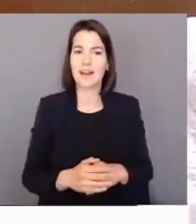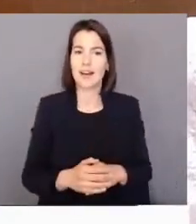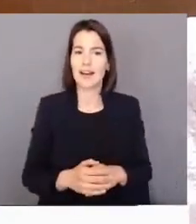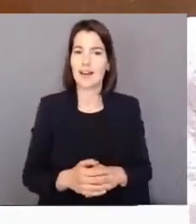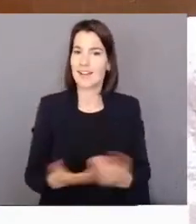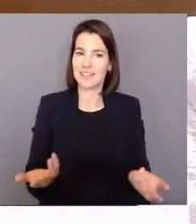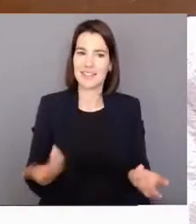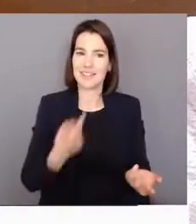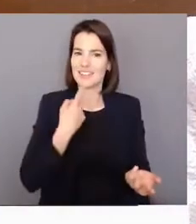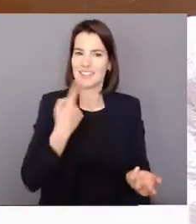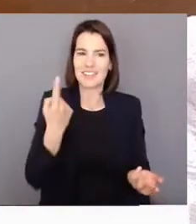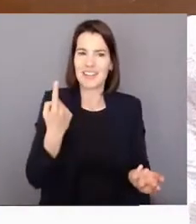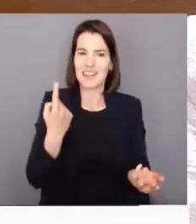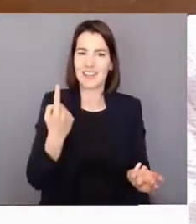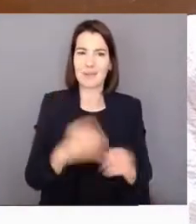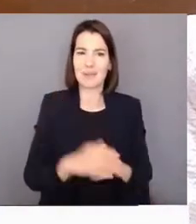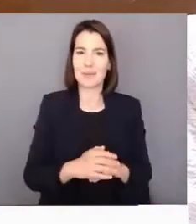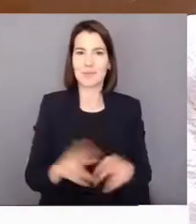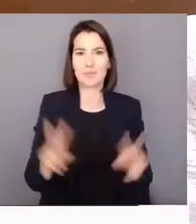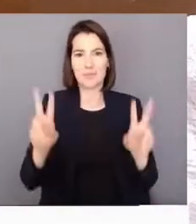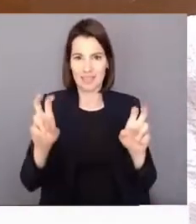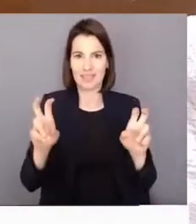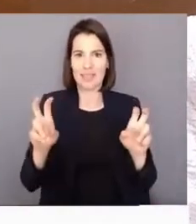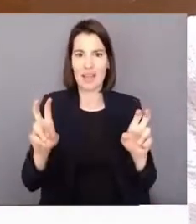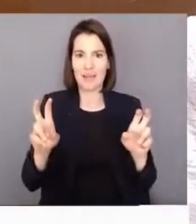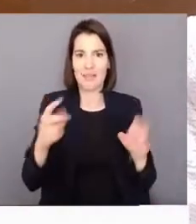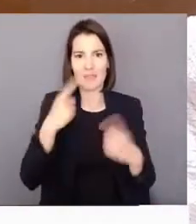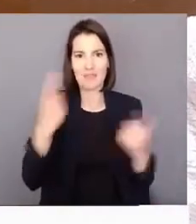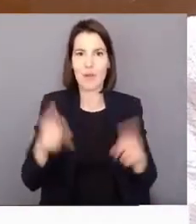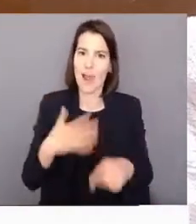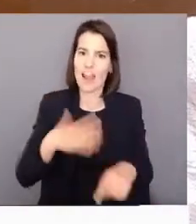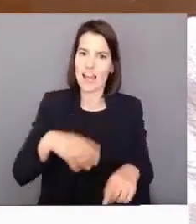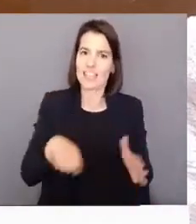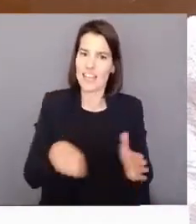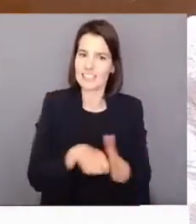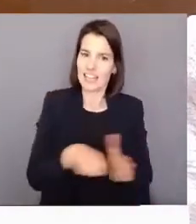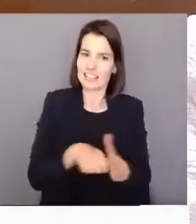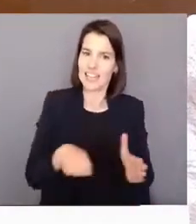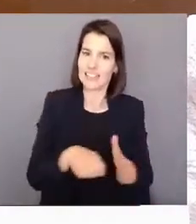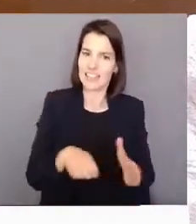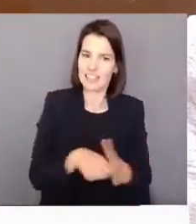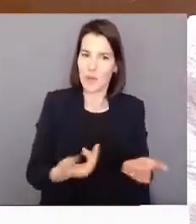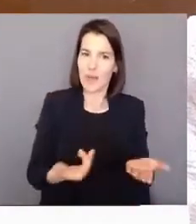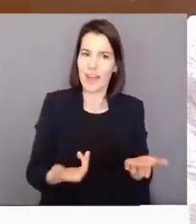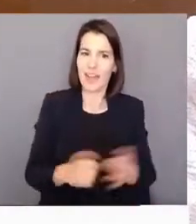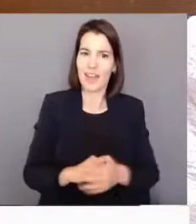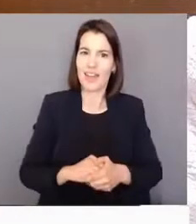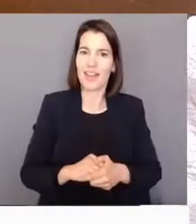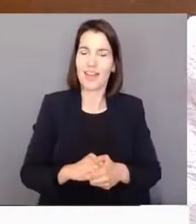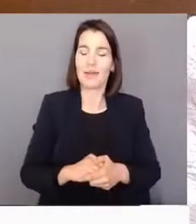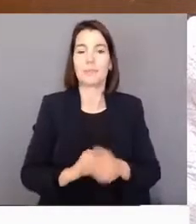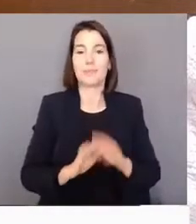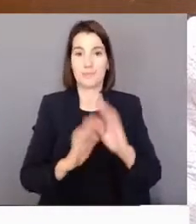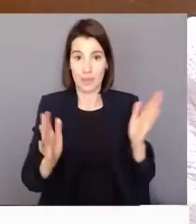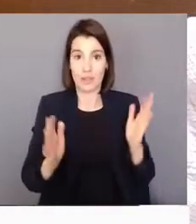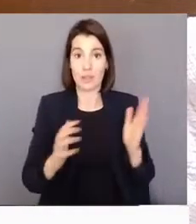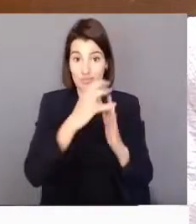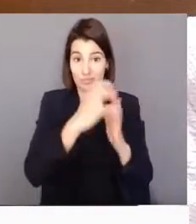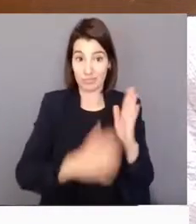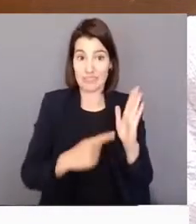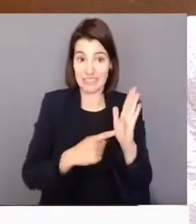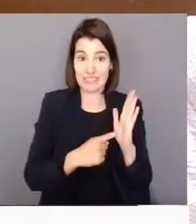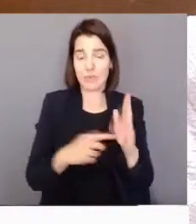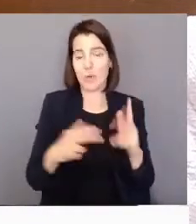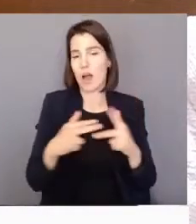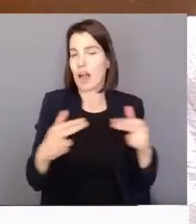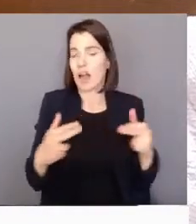nisto, não é? E parece-se num desgrudo, querem-se querer afunchar. Não é? Ora bem, tudo o que aqui está nesta moção, a Câmara já está a fazer.